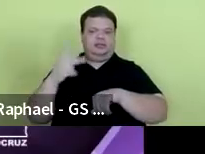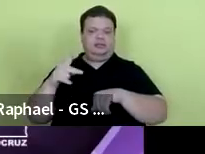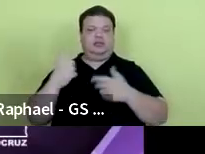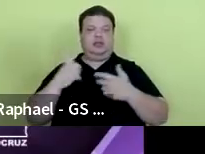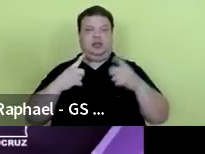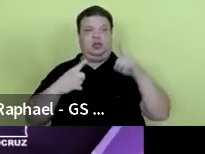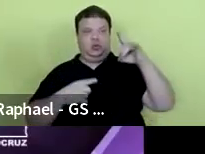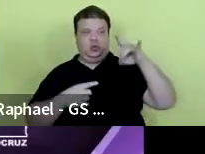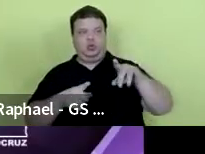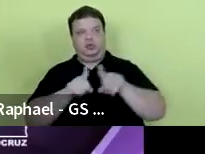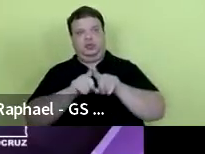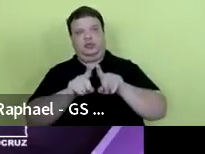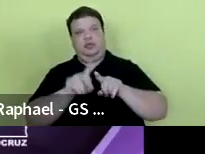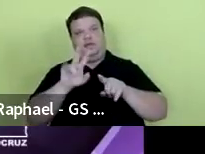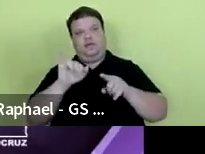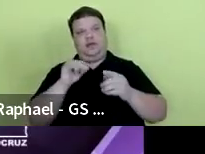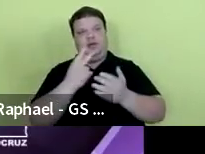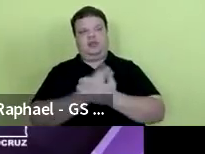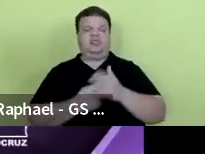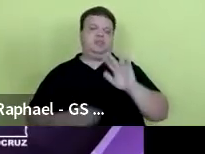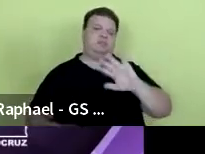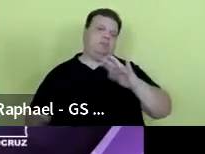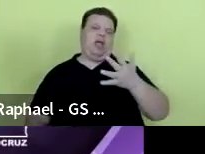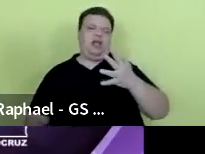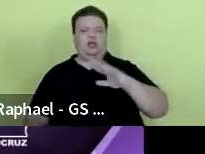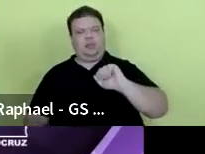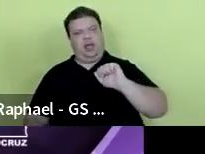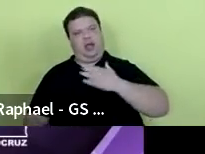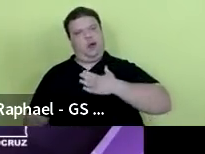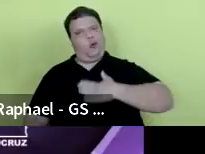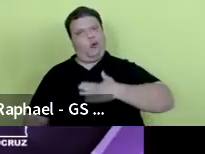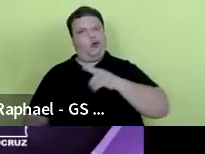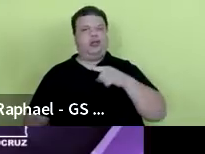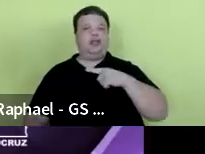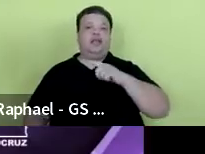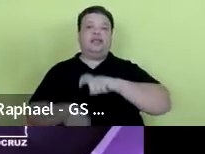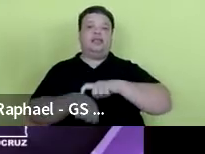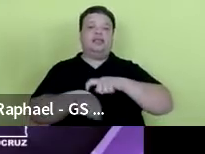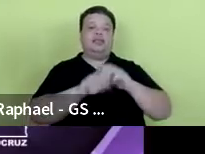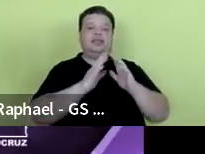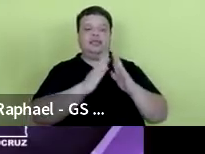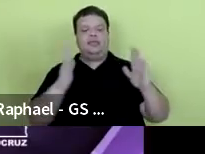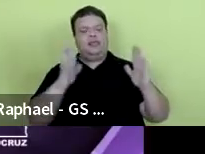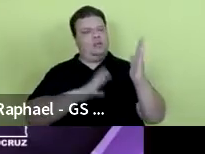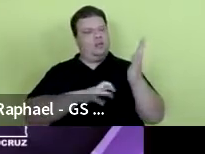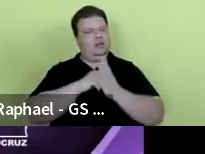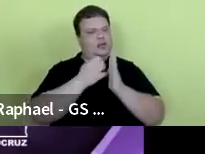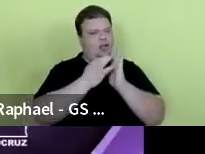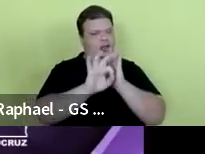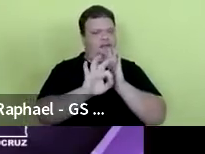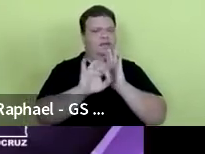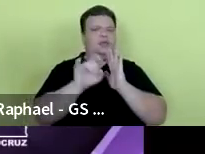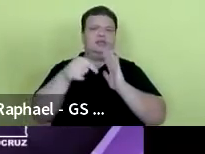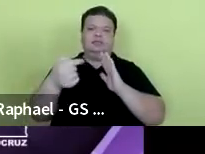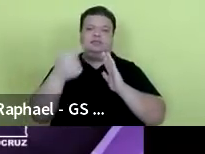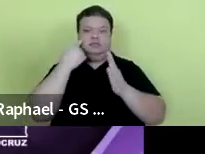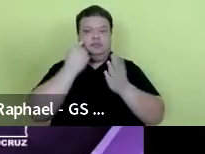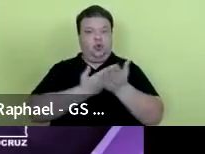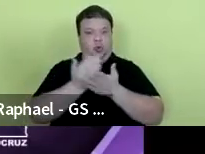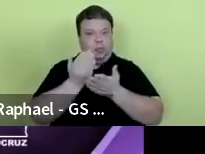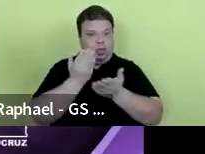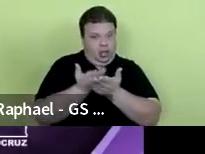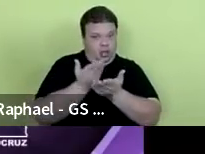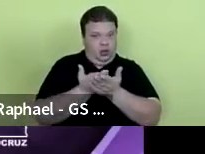módulo que deve estar acontecendo lá em agosto, porque aí vocês vão ter um tempo para se inscrever, depois vão começar as aulas,